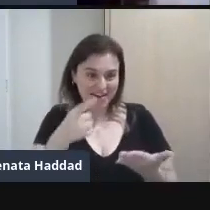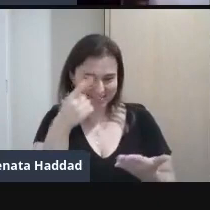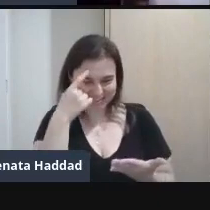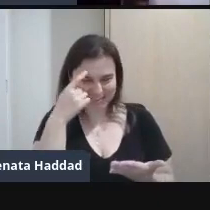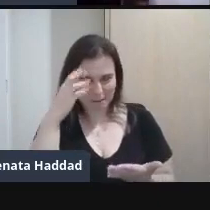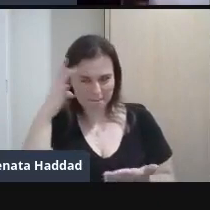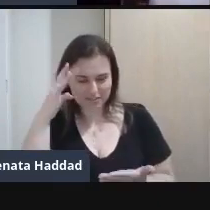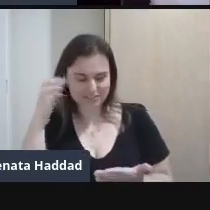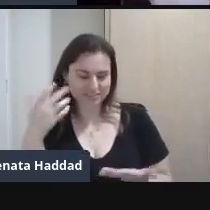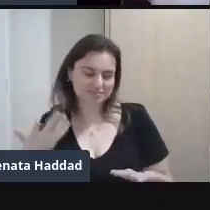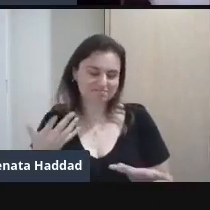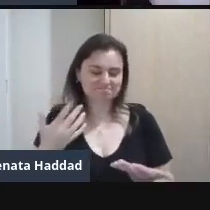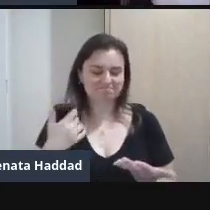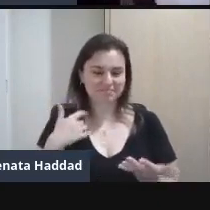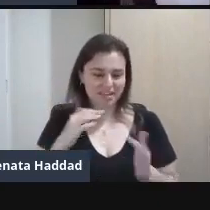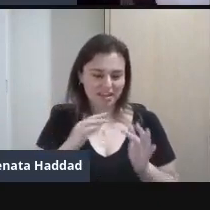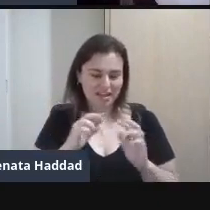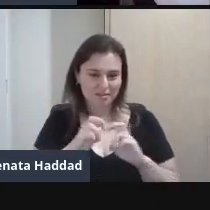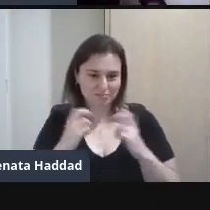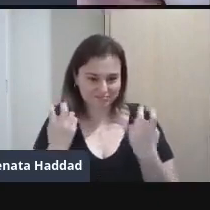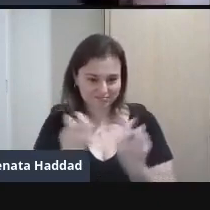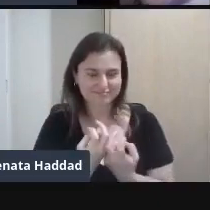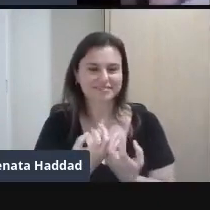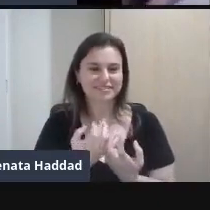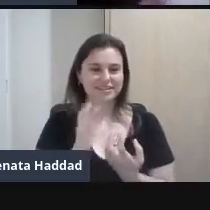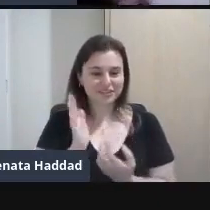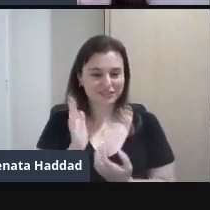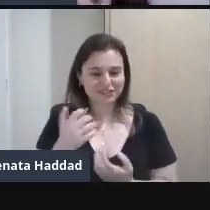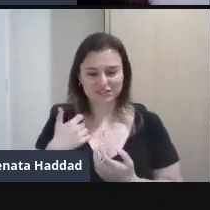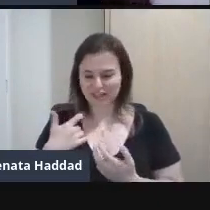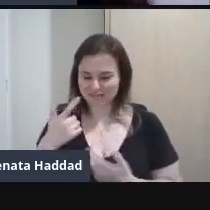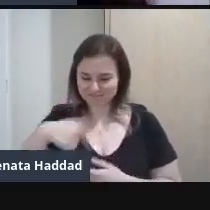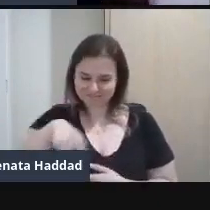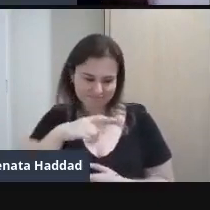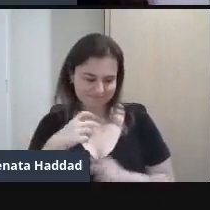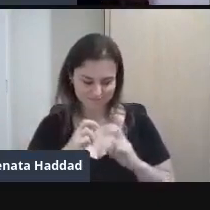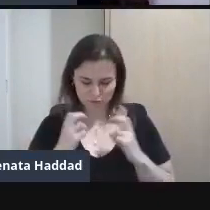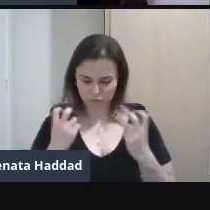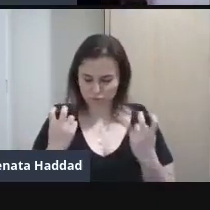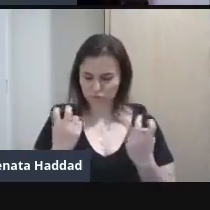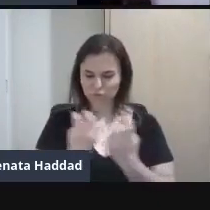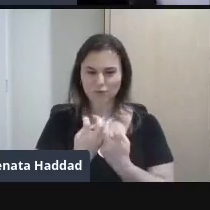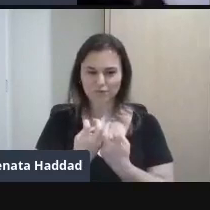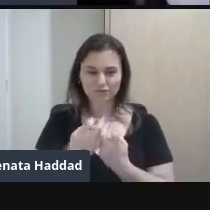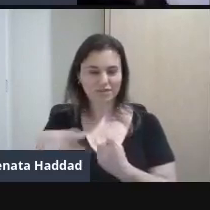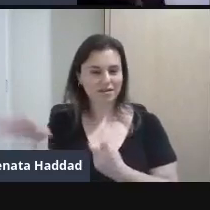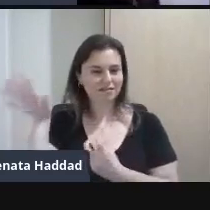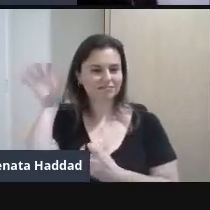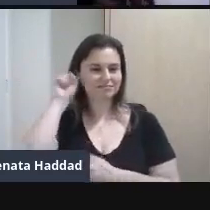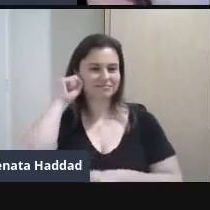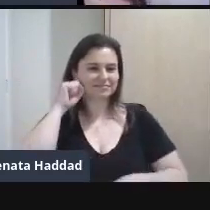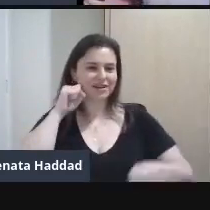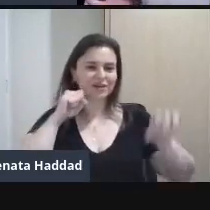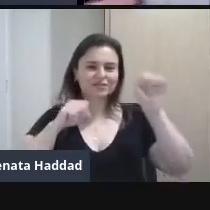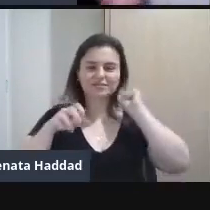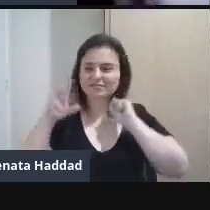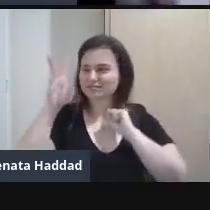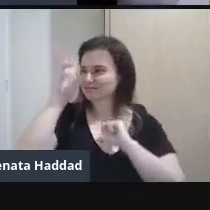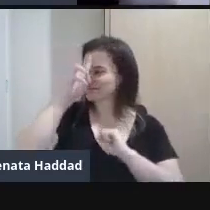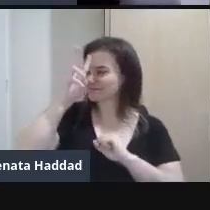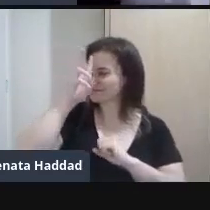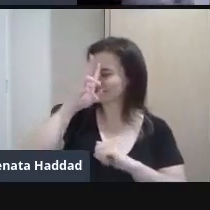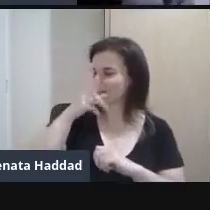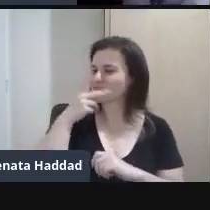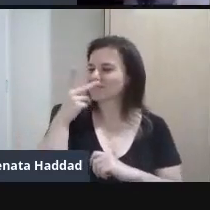A gente Eu tô imaginando já A gente aqui sentada Num circo Em círculo E ouvindo história E falando E pensando